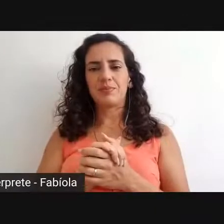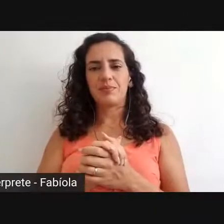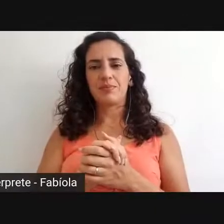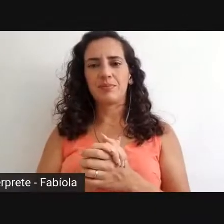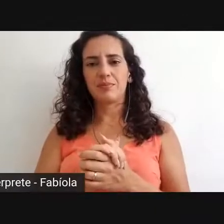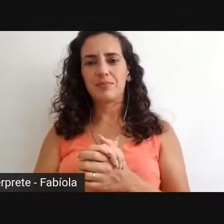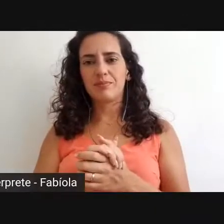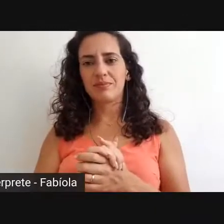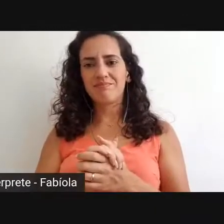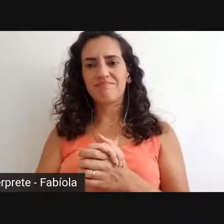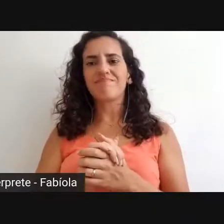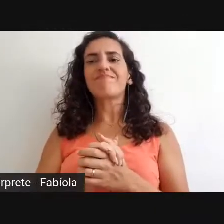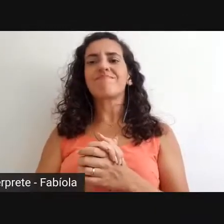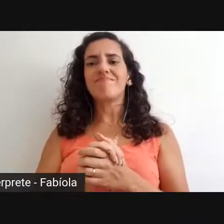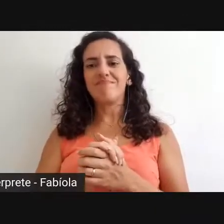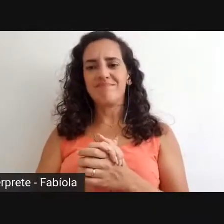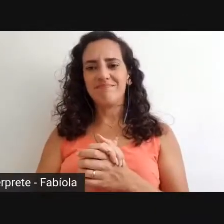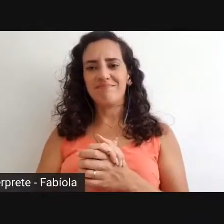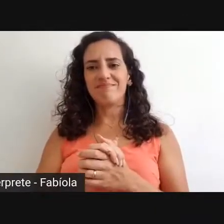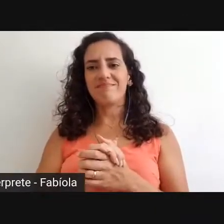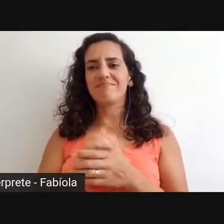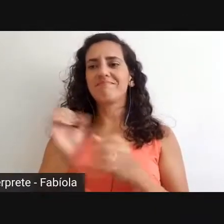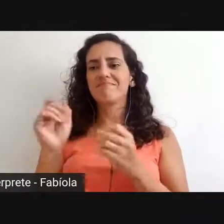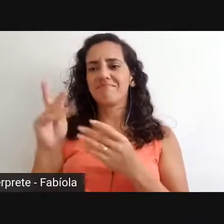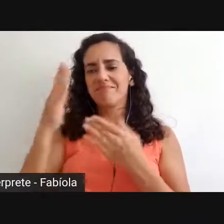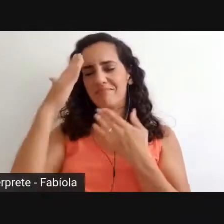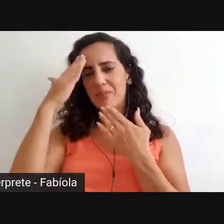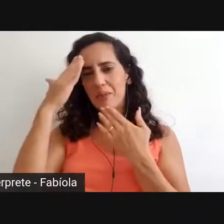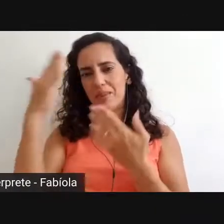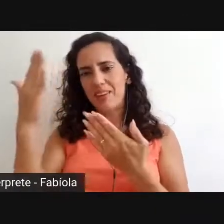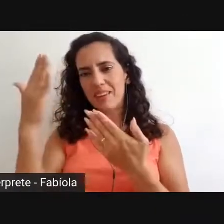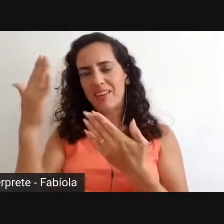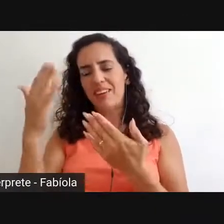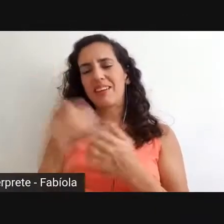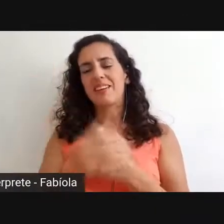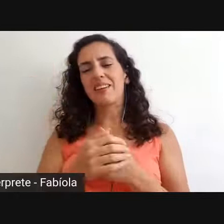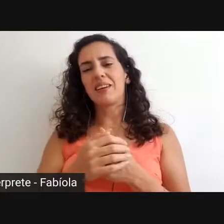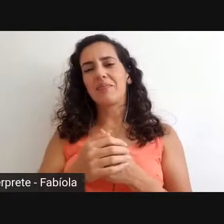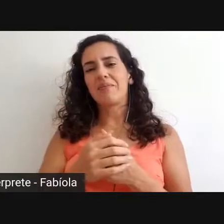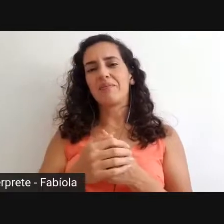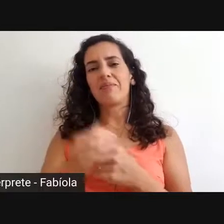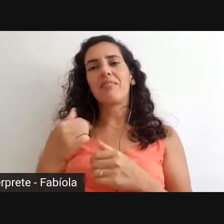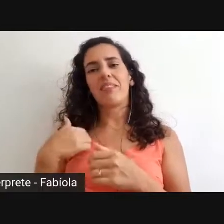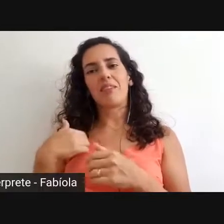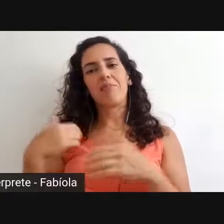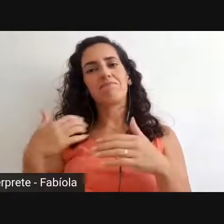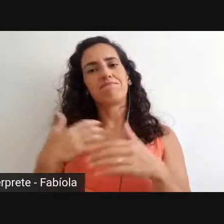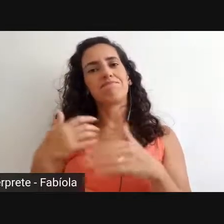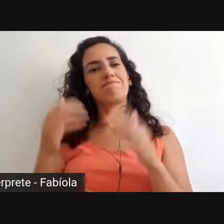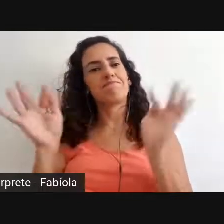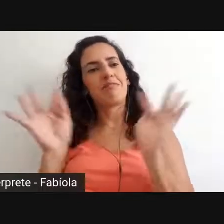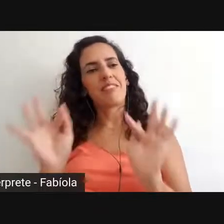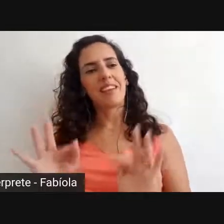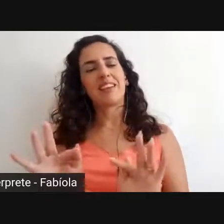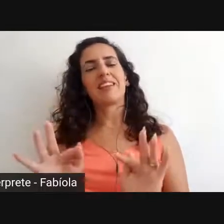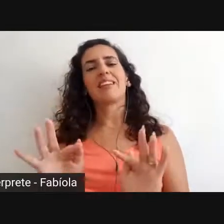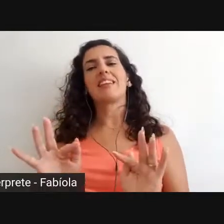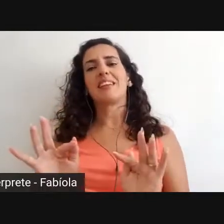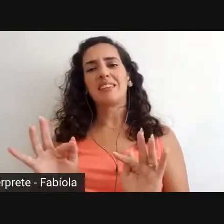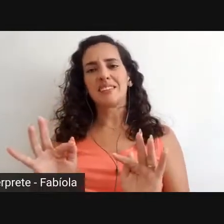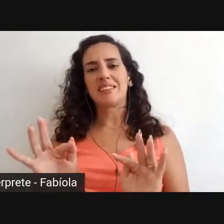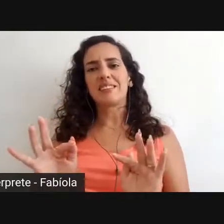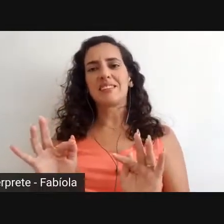Professora Mônica, muito obrigado pela apresentação. Para mim é uma honra, eu fiquei muito feliz quando eu fui